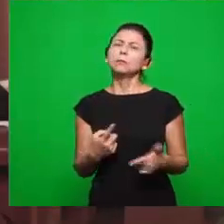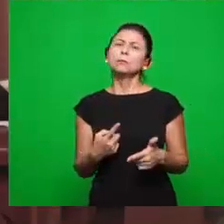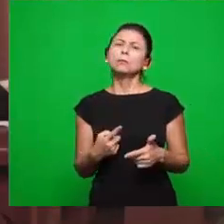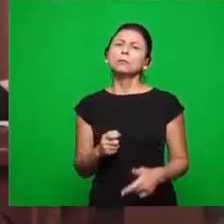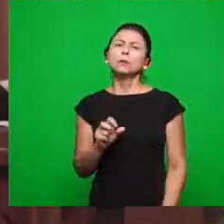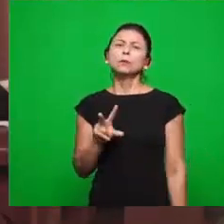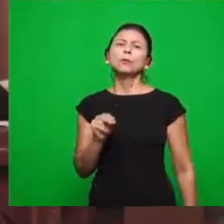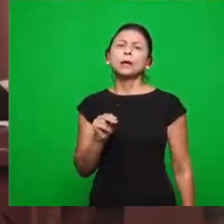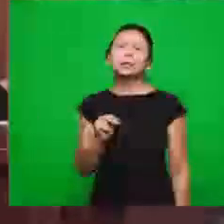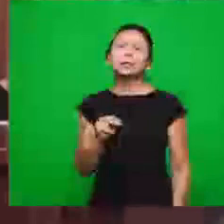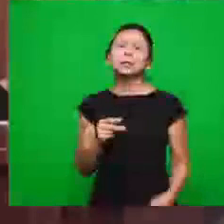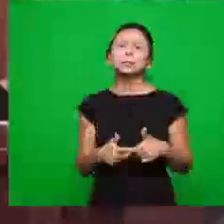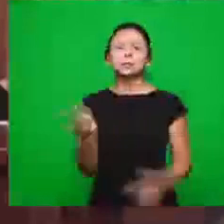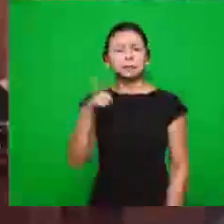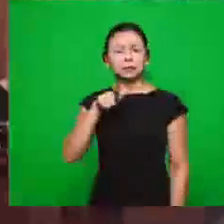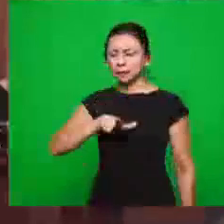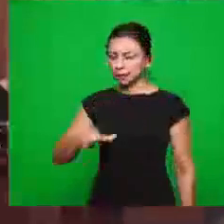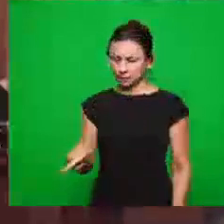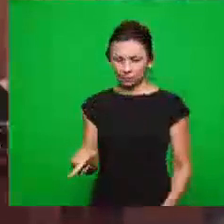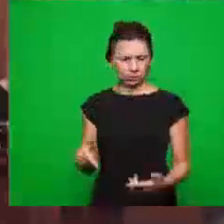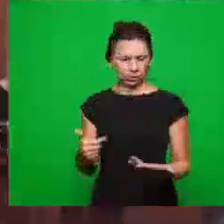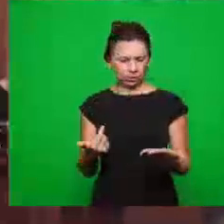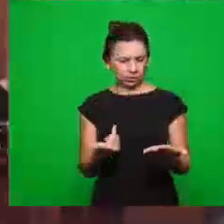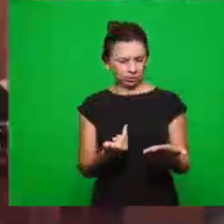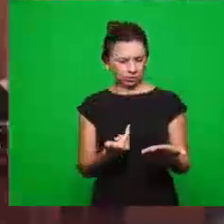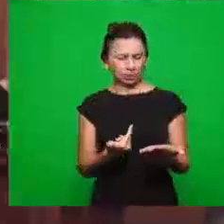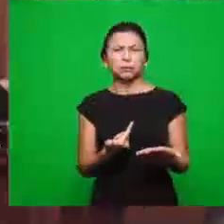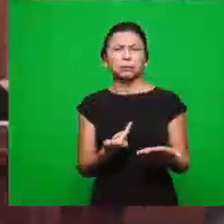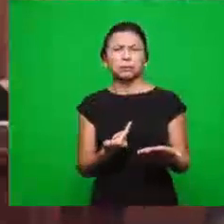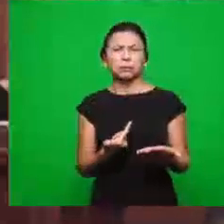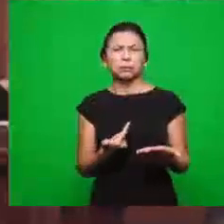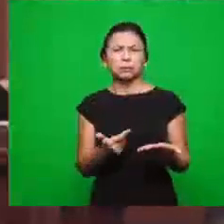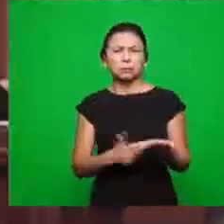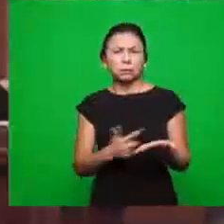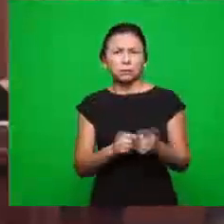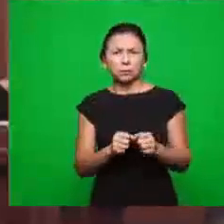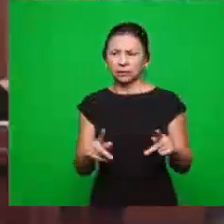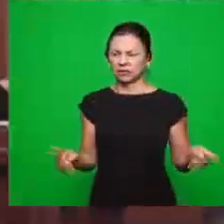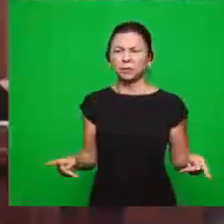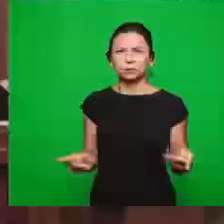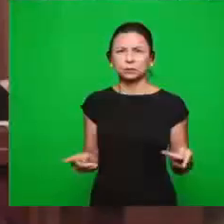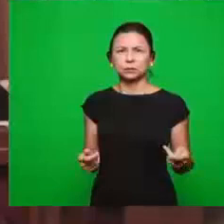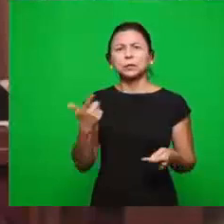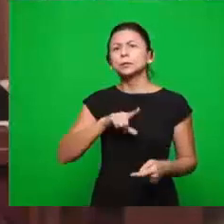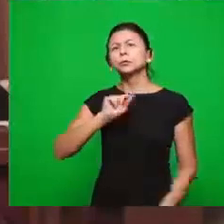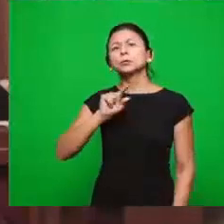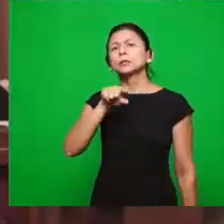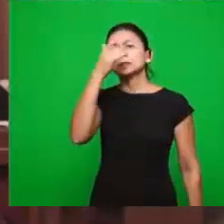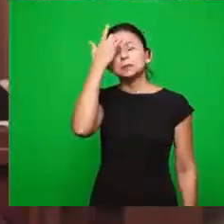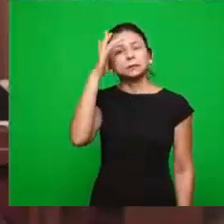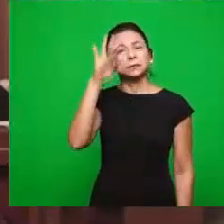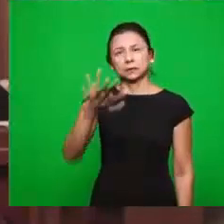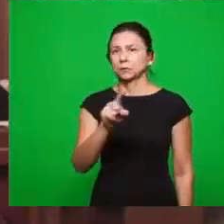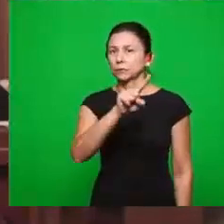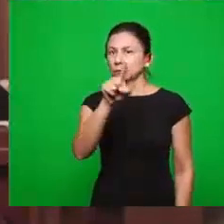Eu vou lhe fazer uma pergunta. Repetir o quê? O que está sendo repetido aqui? Repetido aquilo que você não sabe? Repetido aquilo que você